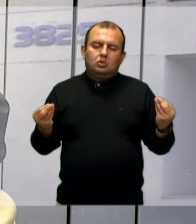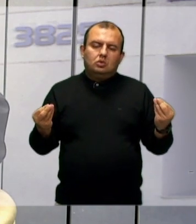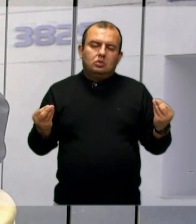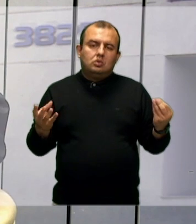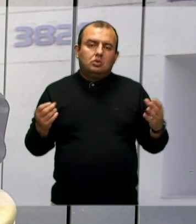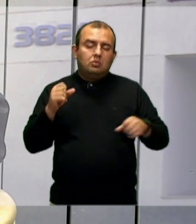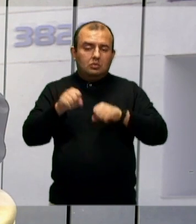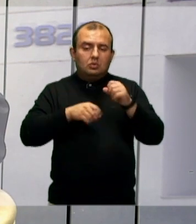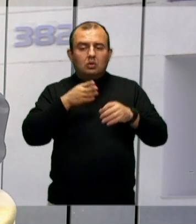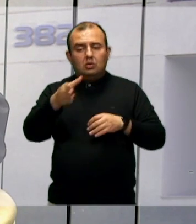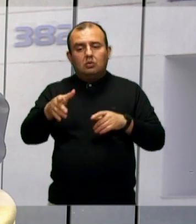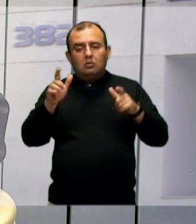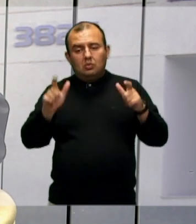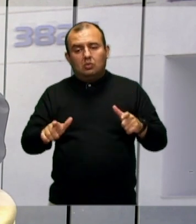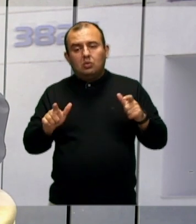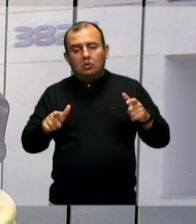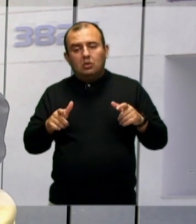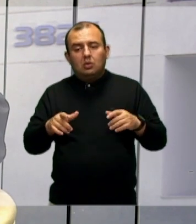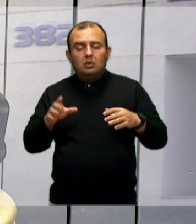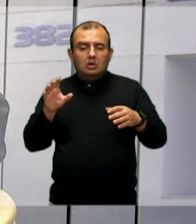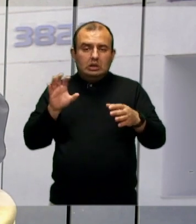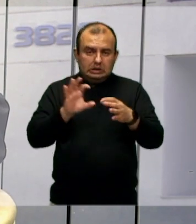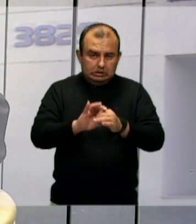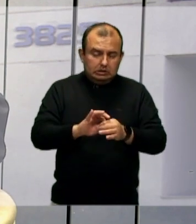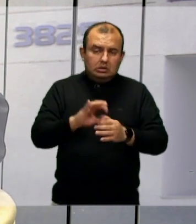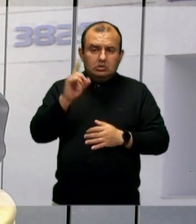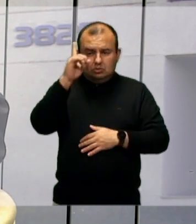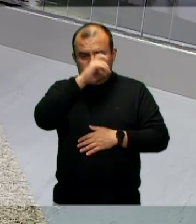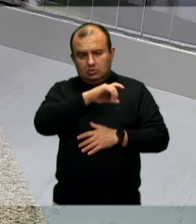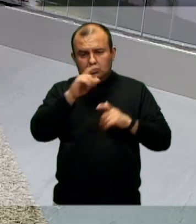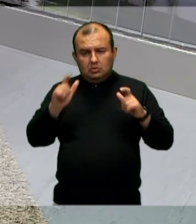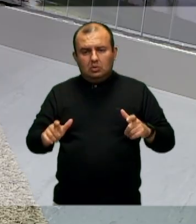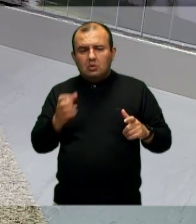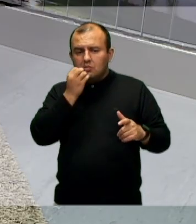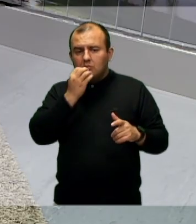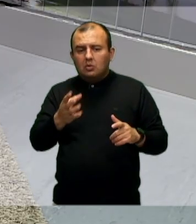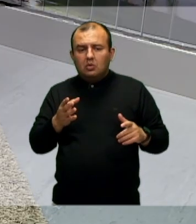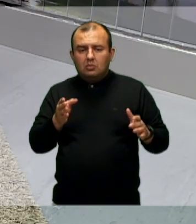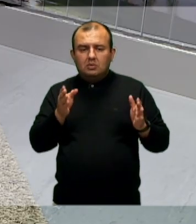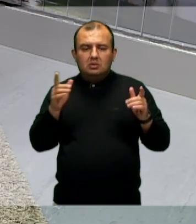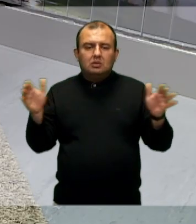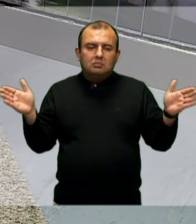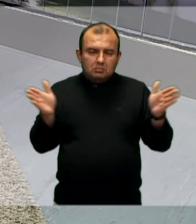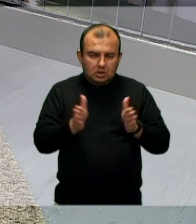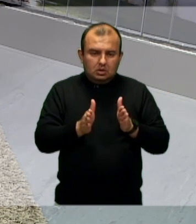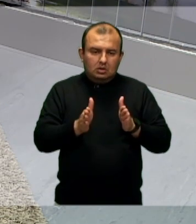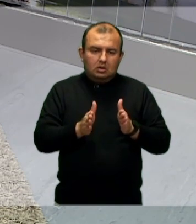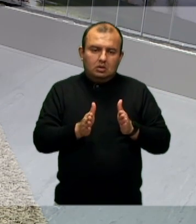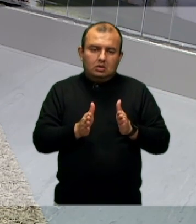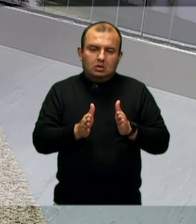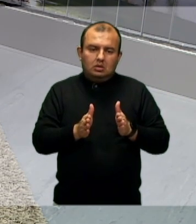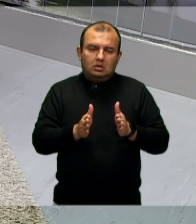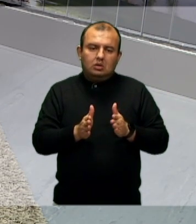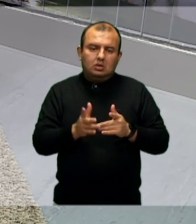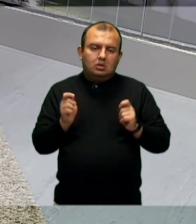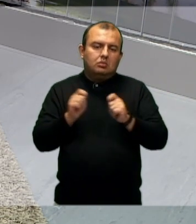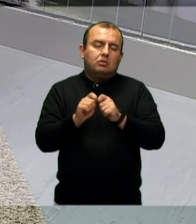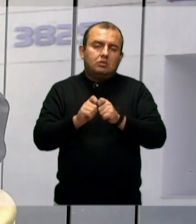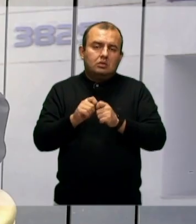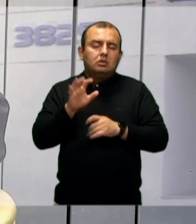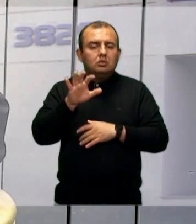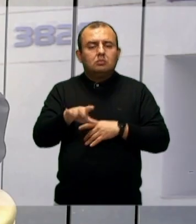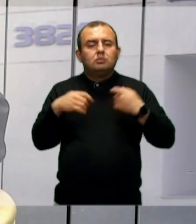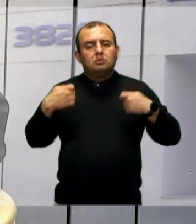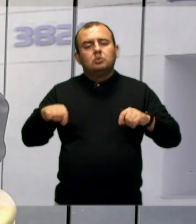as bicicletas por causa do local para guardar. Porque o local na escola, é bom, só que ele é pequeno. E para estar fazendo isso,